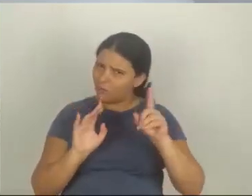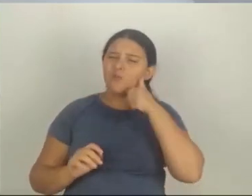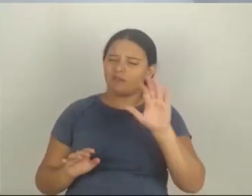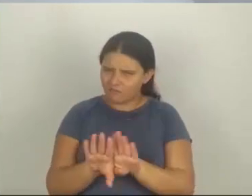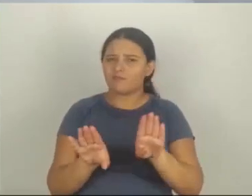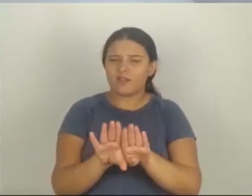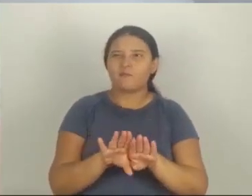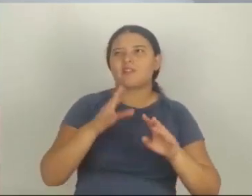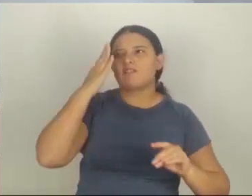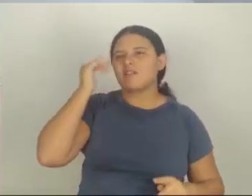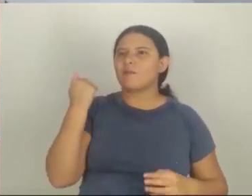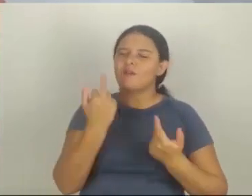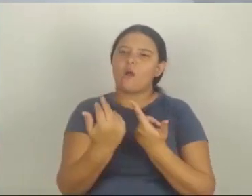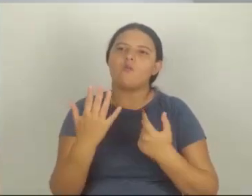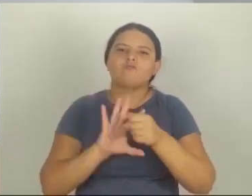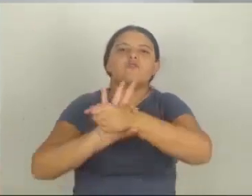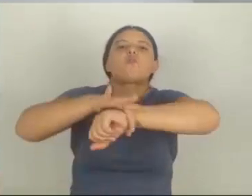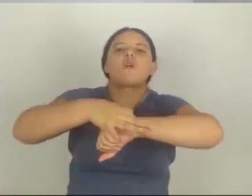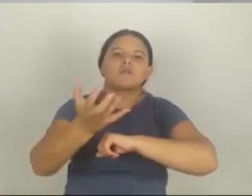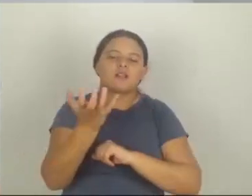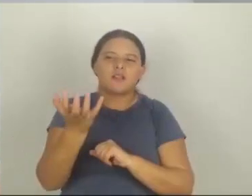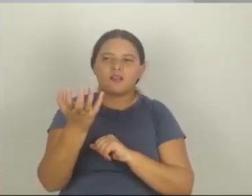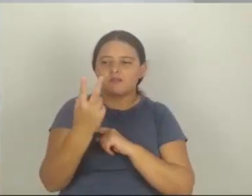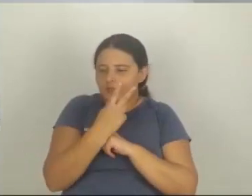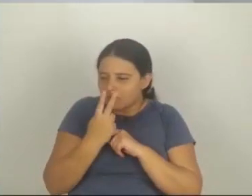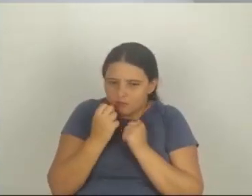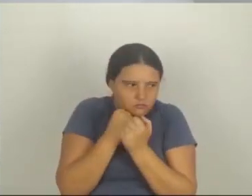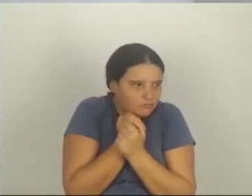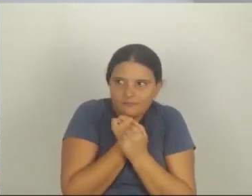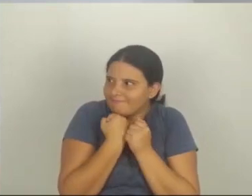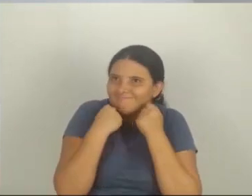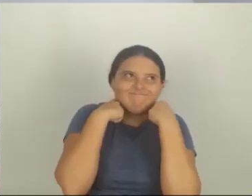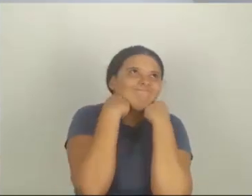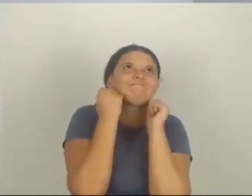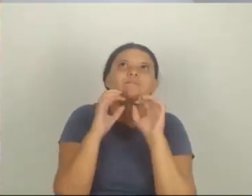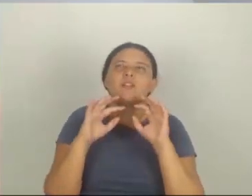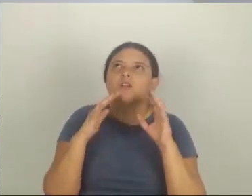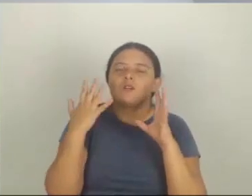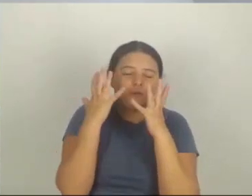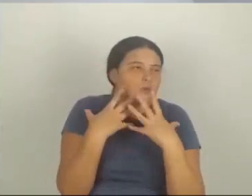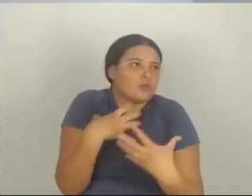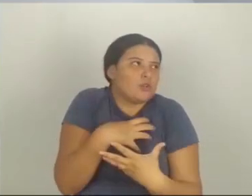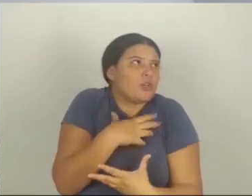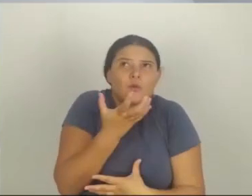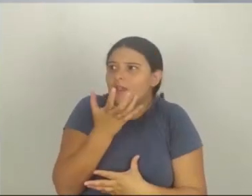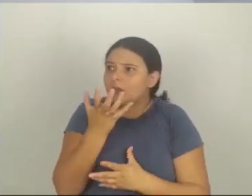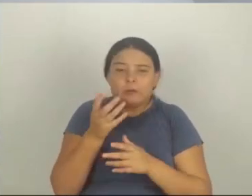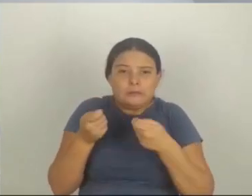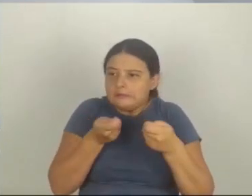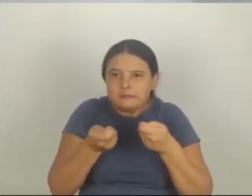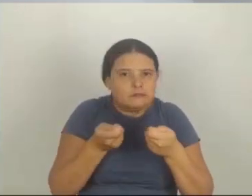uma zona de conforto, sabe? Uma bolha de segurança e ficam protegidos lá dentro, onde as coisas acontecem do jeito que elas